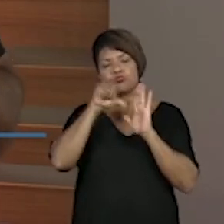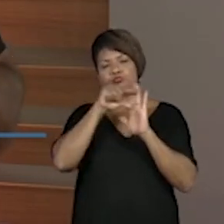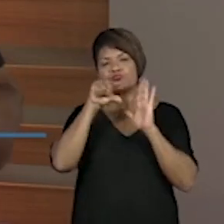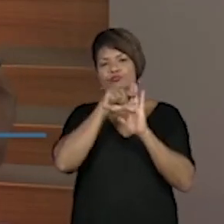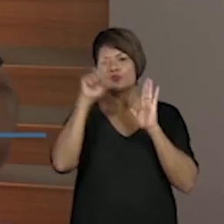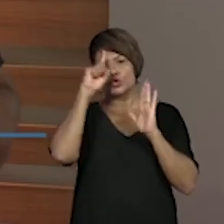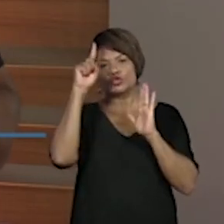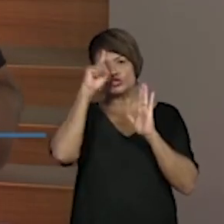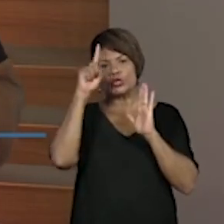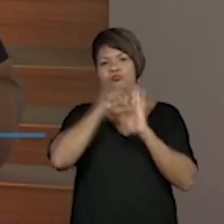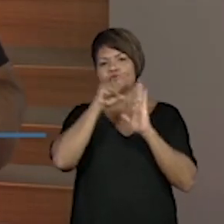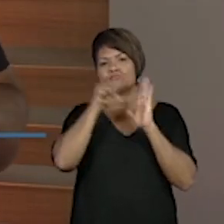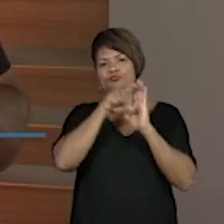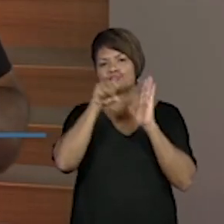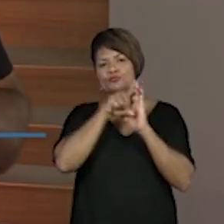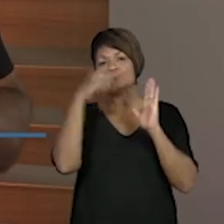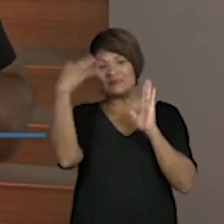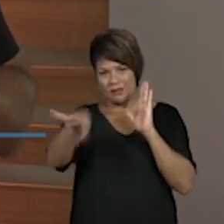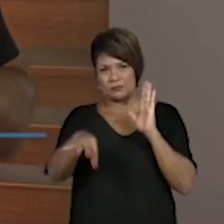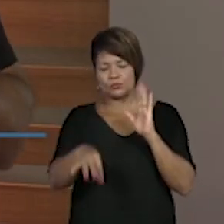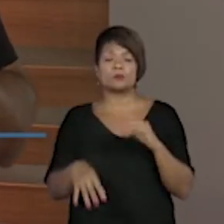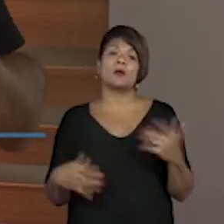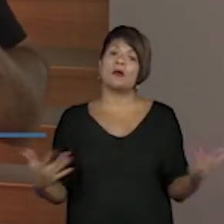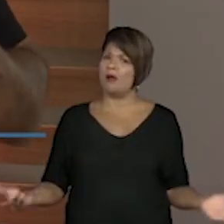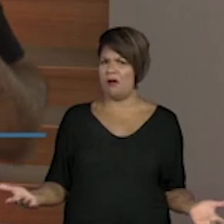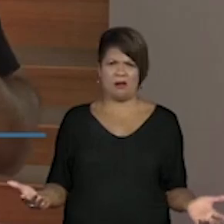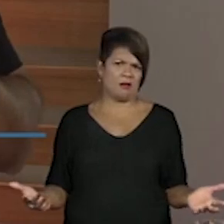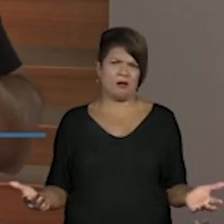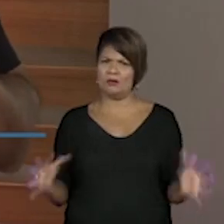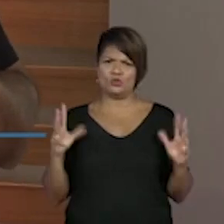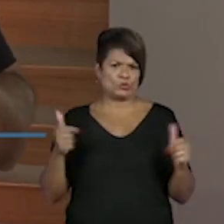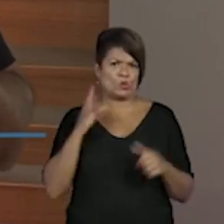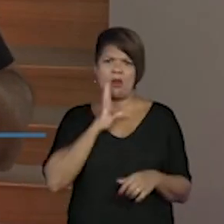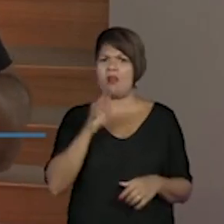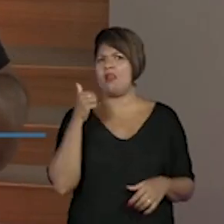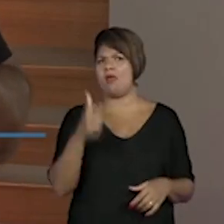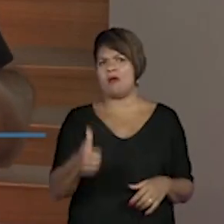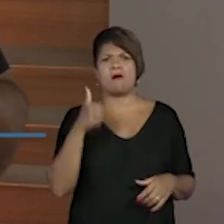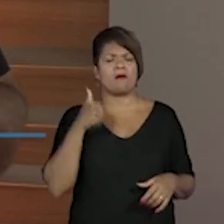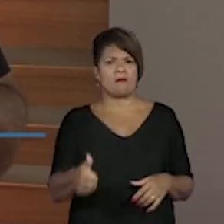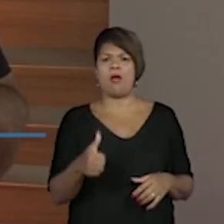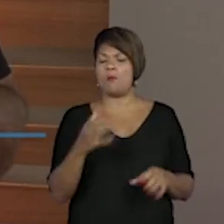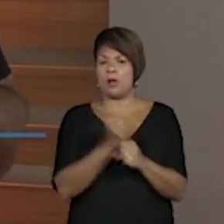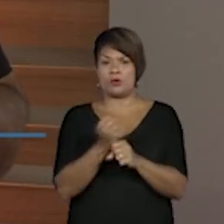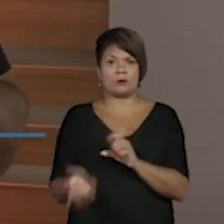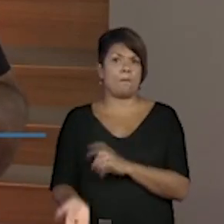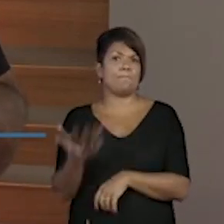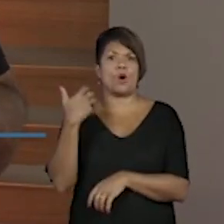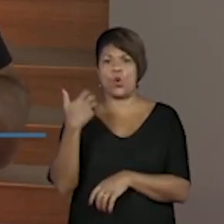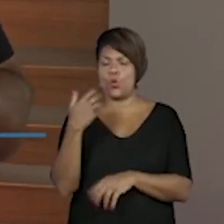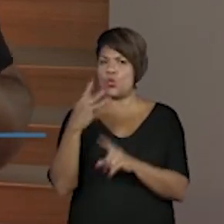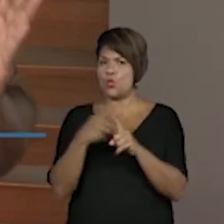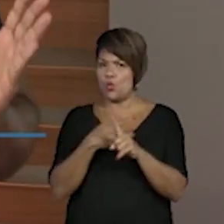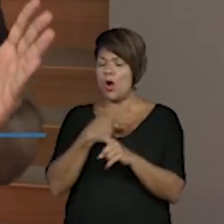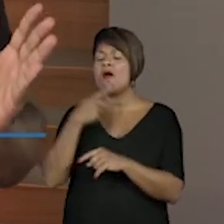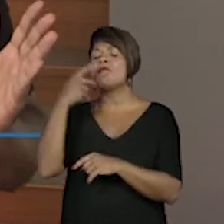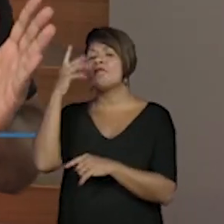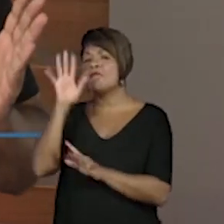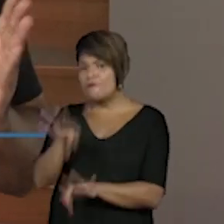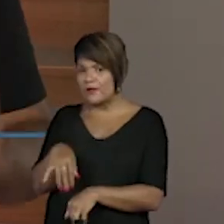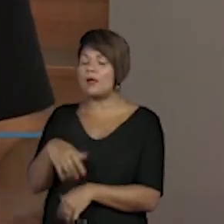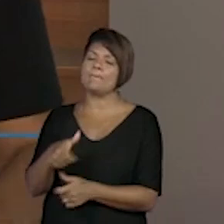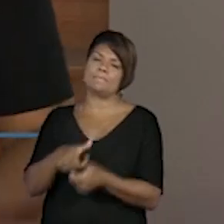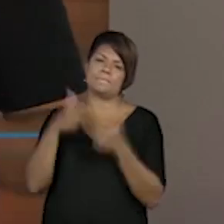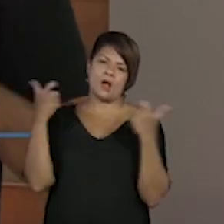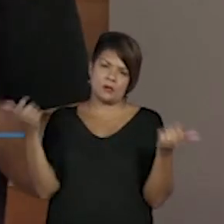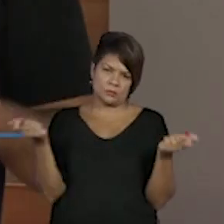as coisas certinhas, a chance de ficar tudo legal e ter uma nota super bacana no final do bimestre é muito maior.